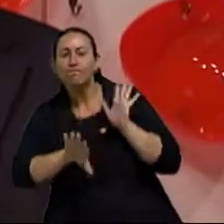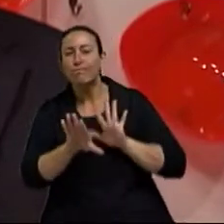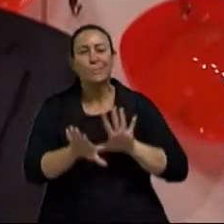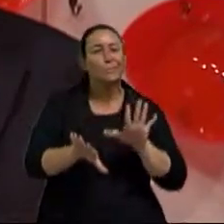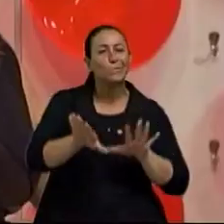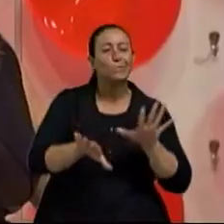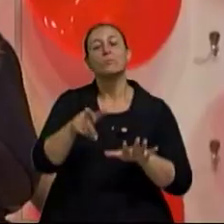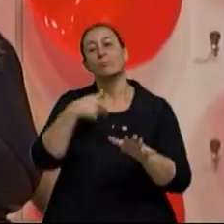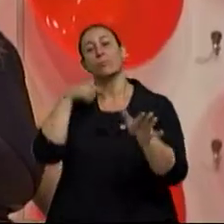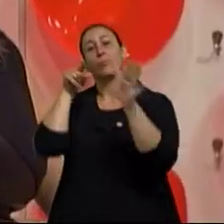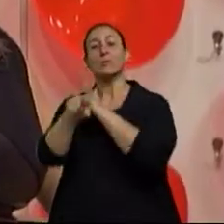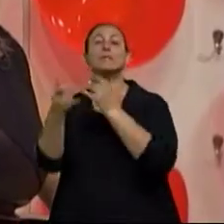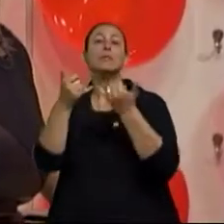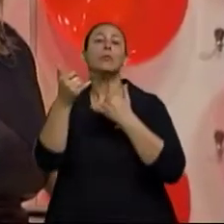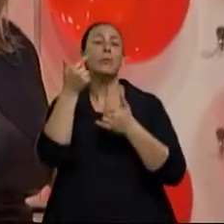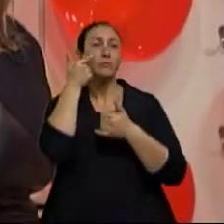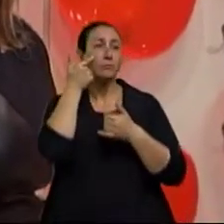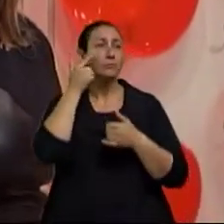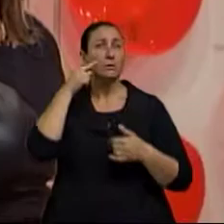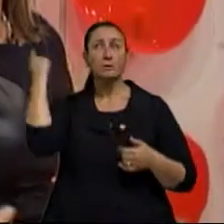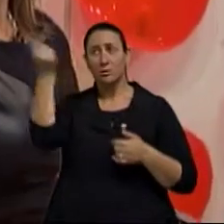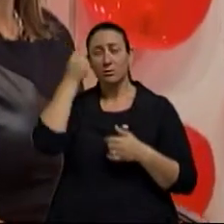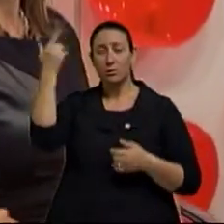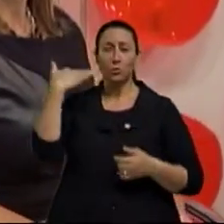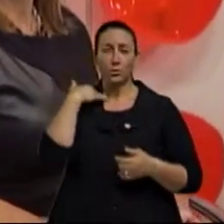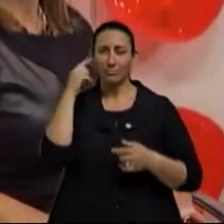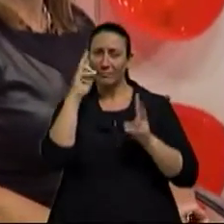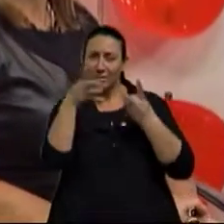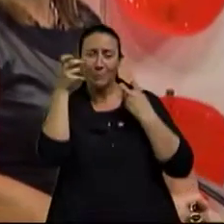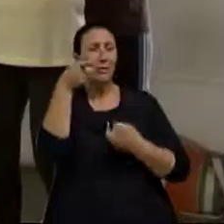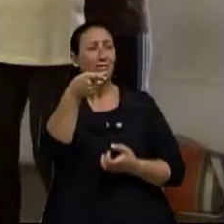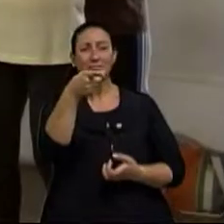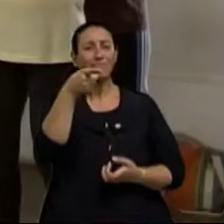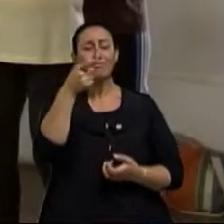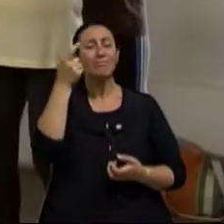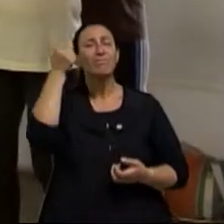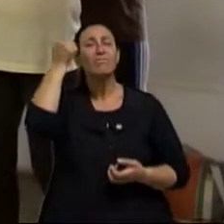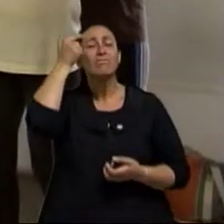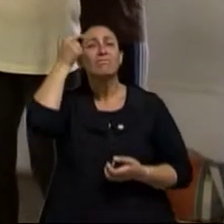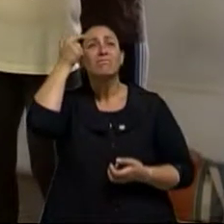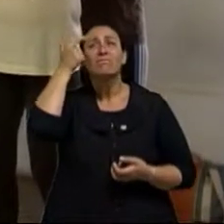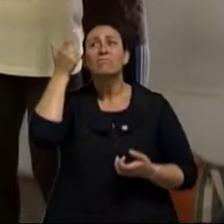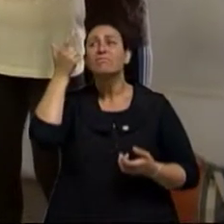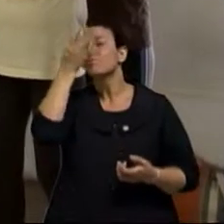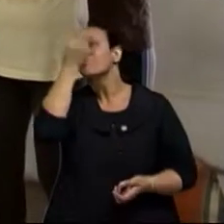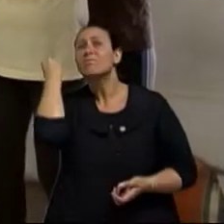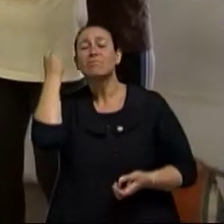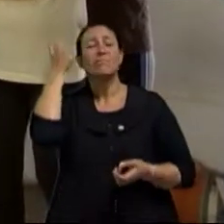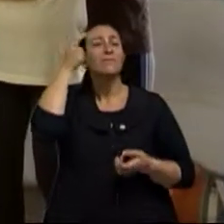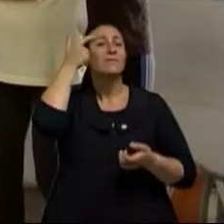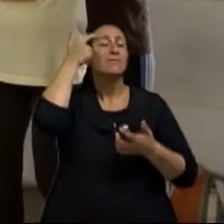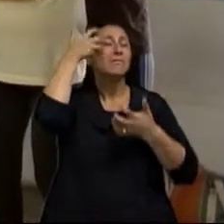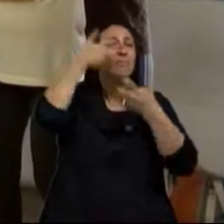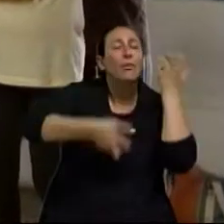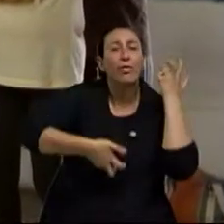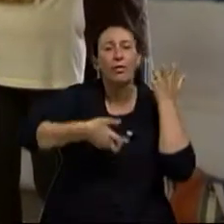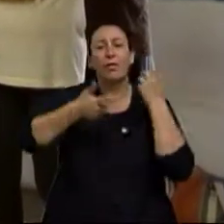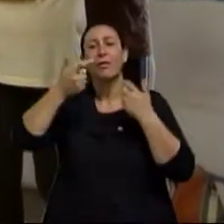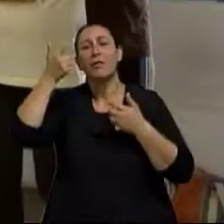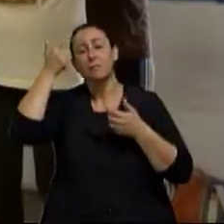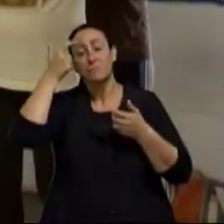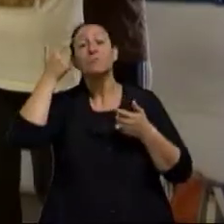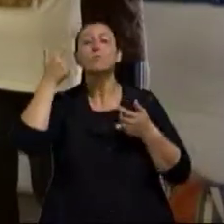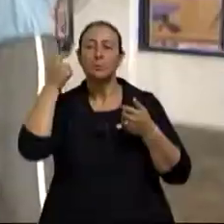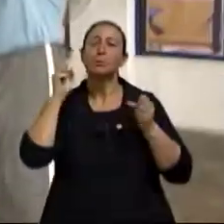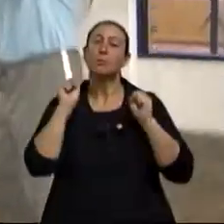cognitivamente, do ponto de vista jurídico, inclusive, ele pode ser inclusive curatelado, ou seja, o familiar cuidador, nesse